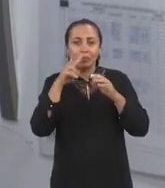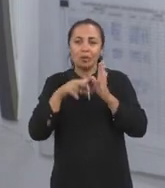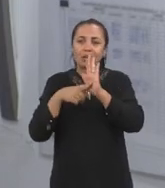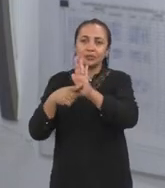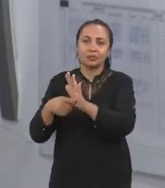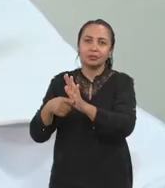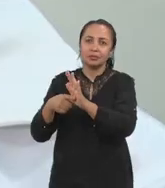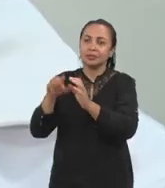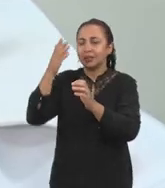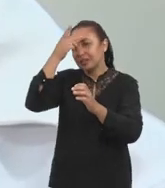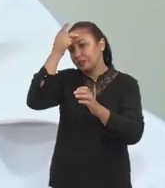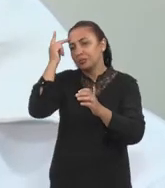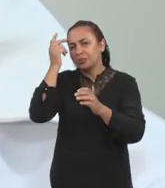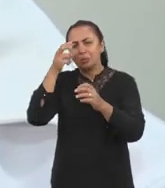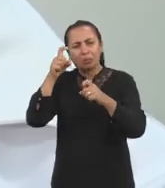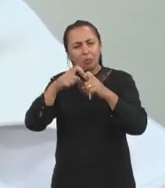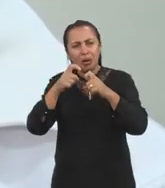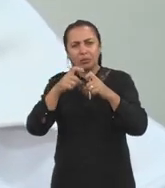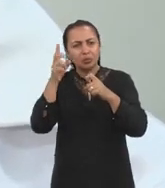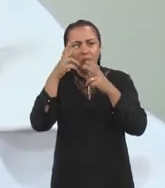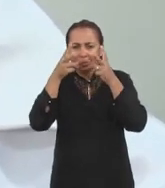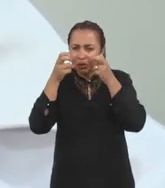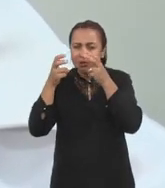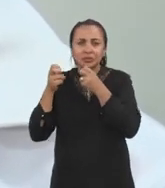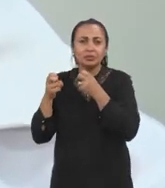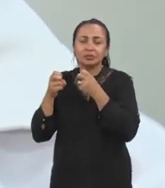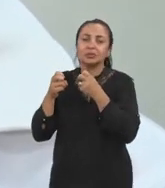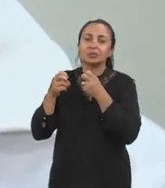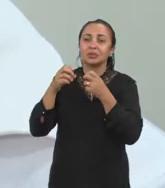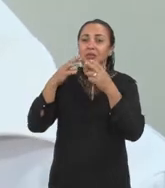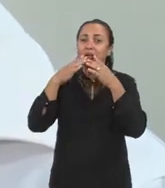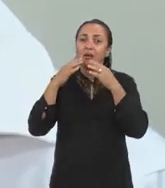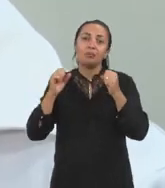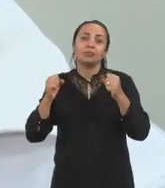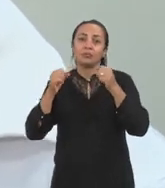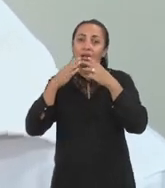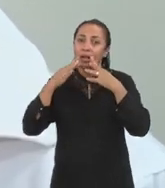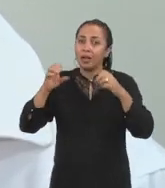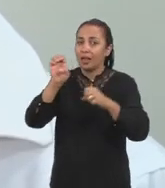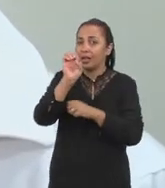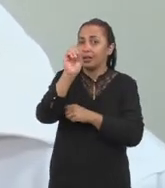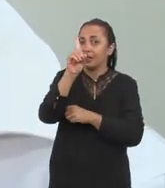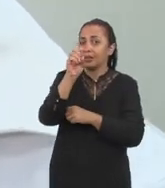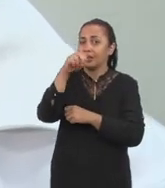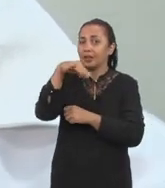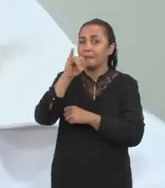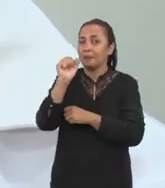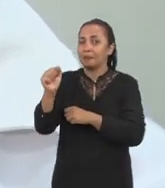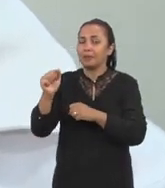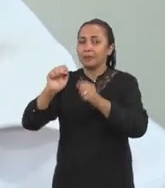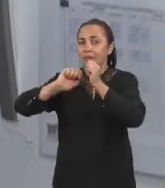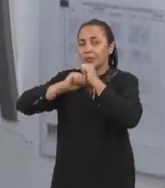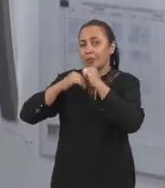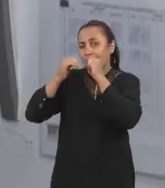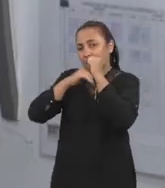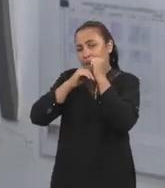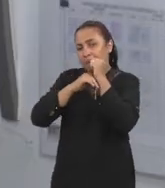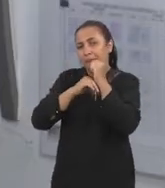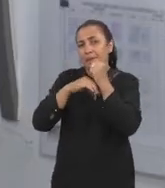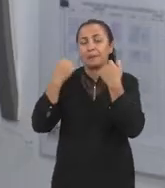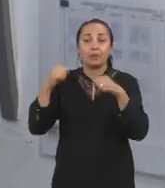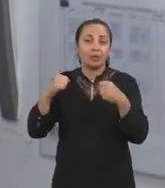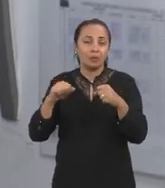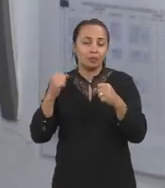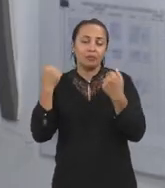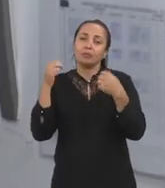adequadamente. Isso pode levar a o que a gente chama de epidemia oculta, ou endemia oculta, em relação à doença. O a pode esperar,